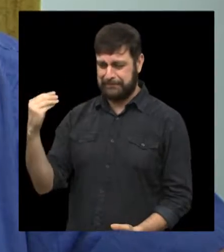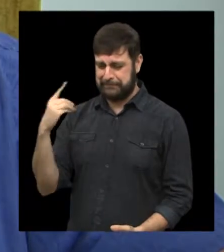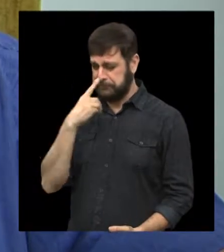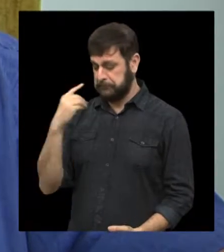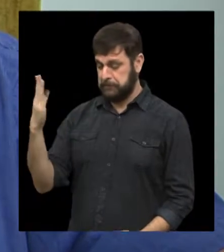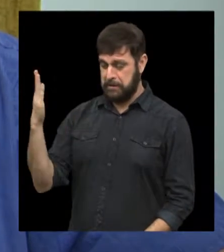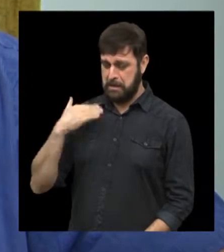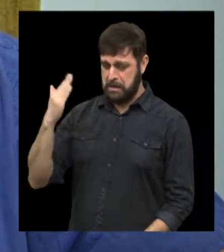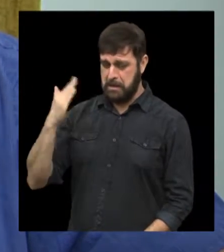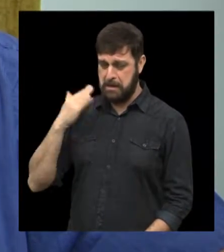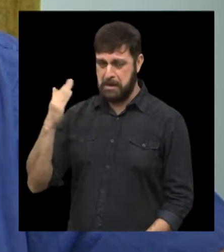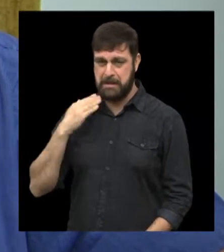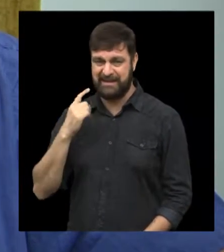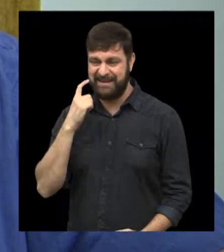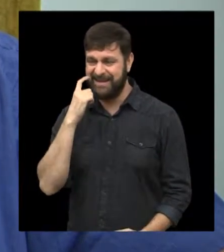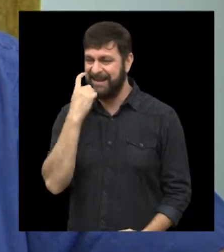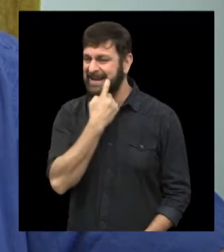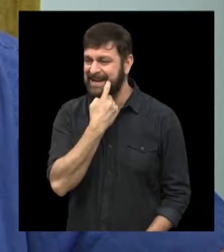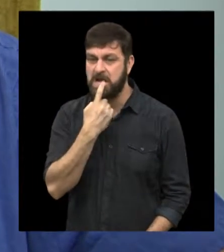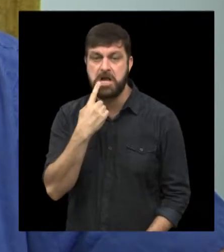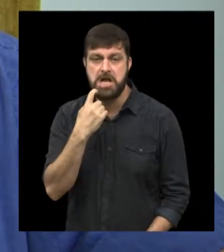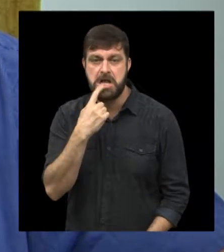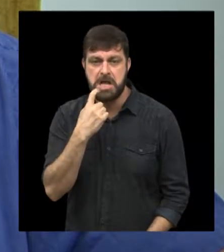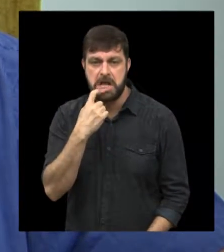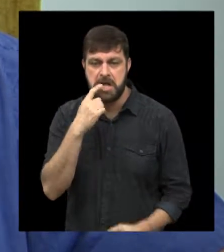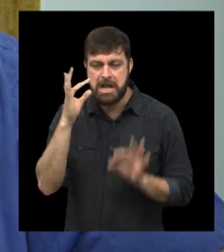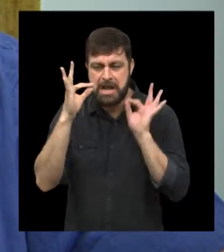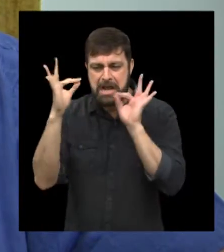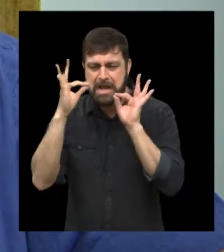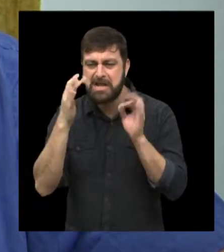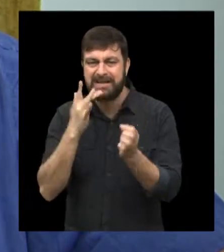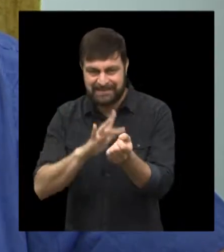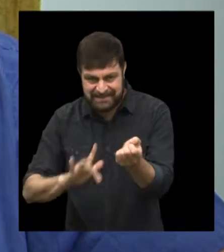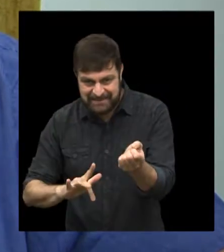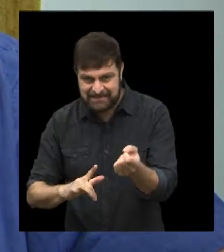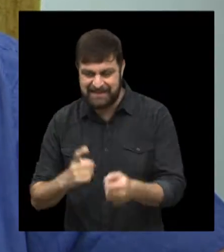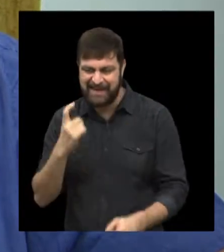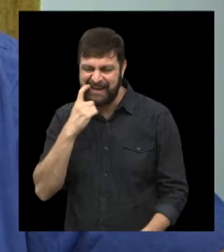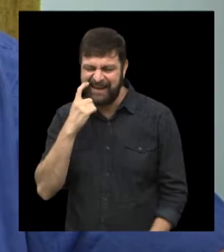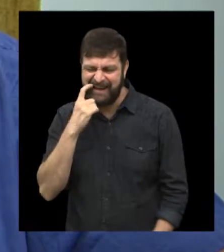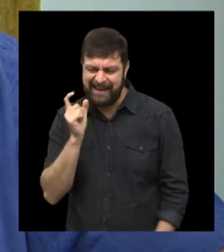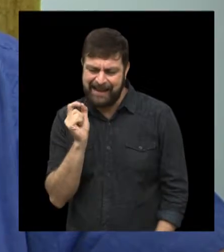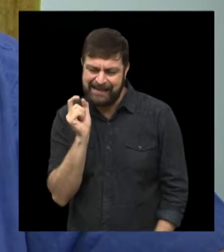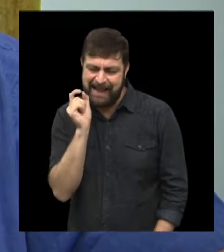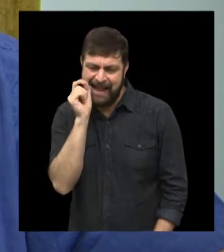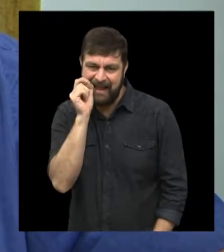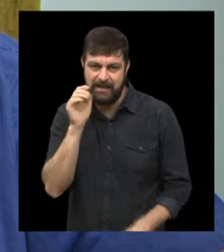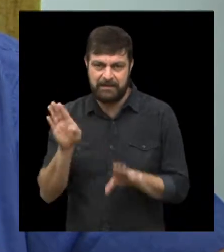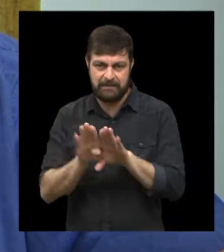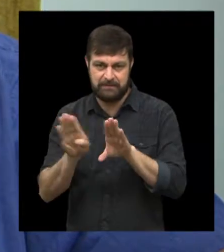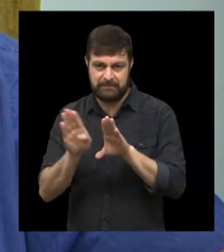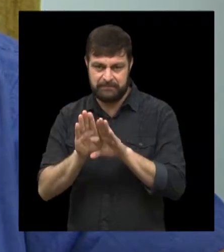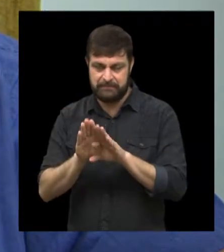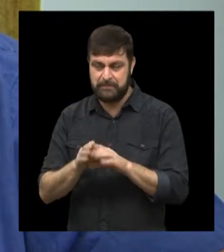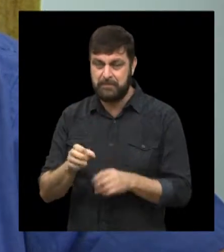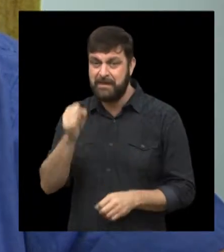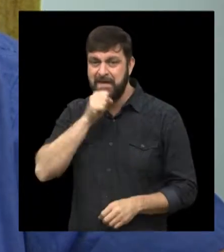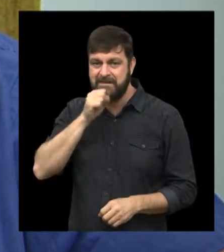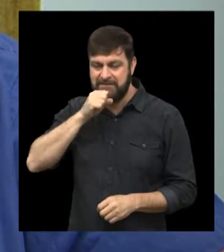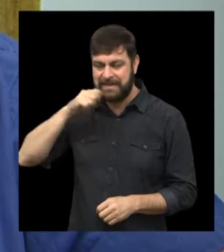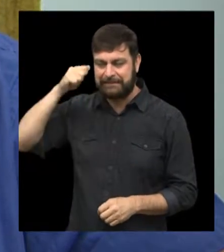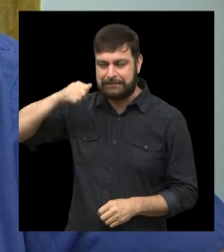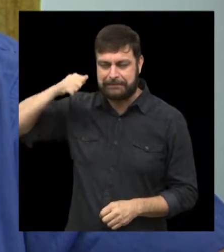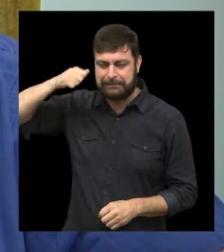halitose, as ingivites, as cáries dentárias, cáries embaixo de obturações